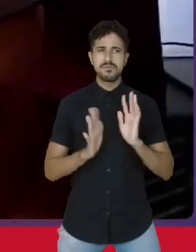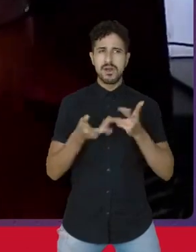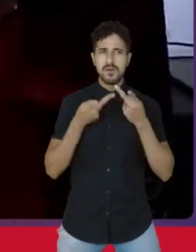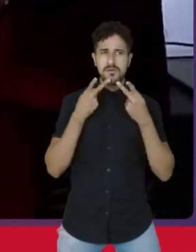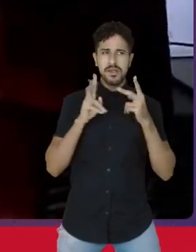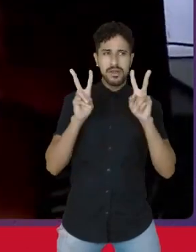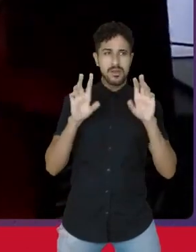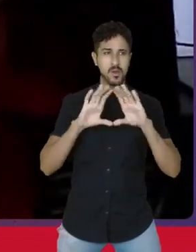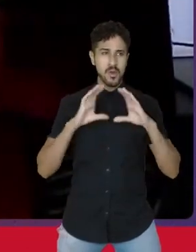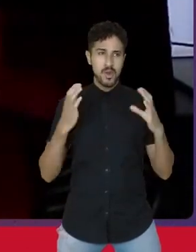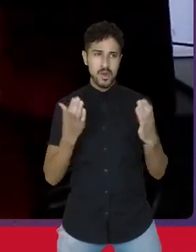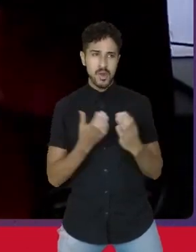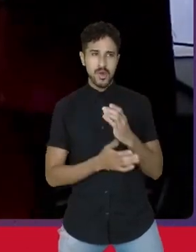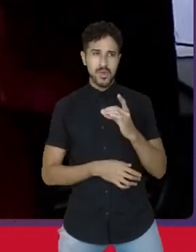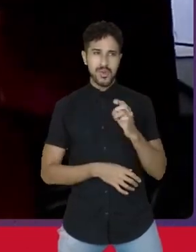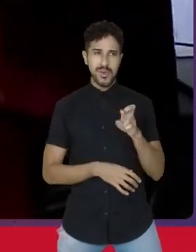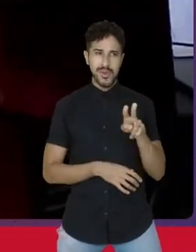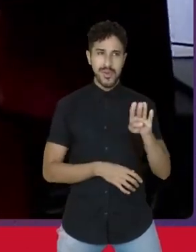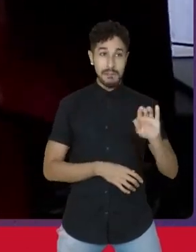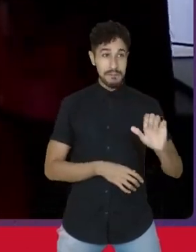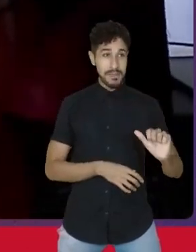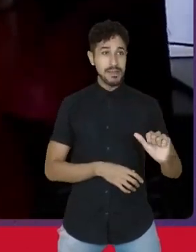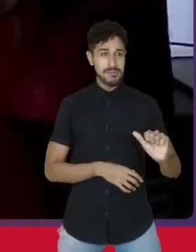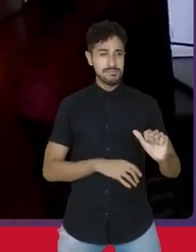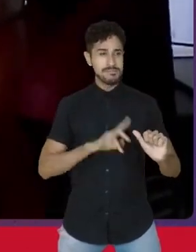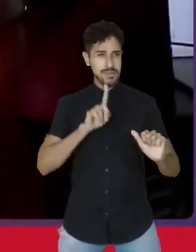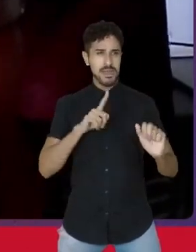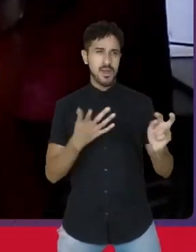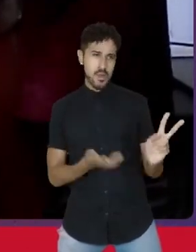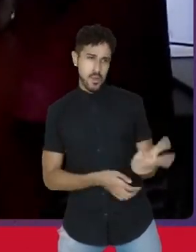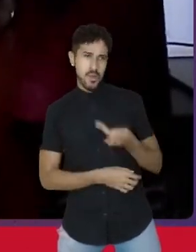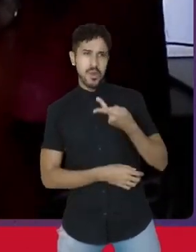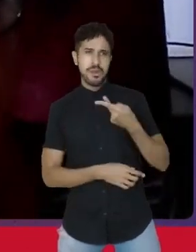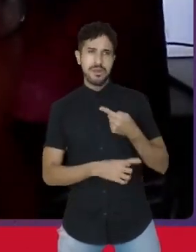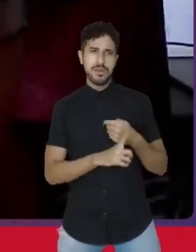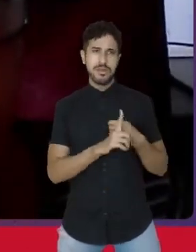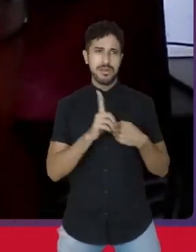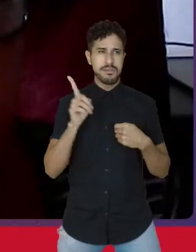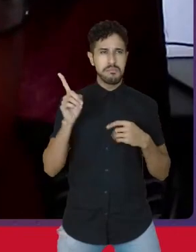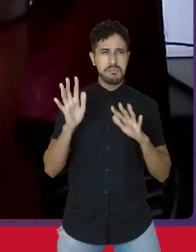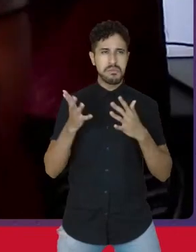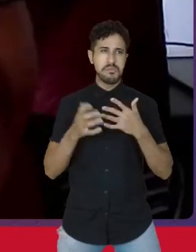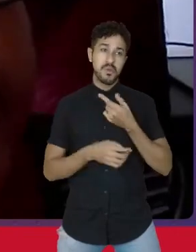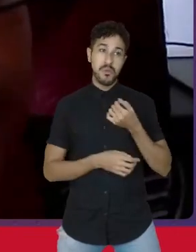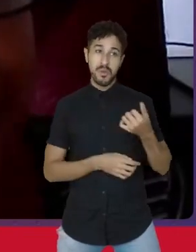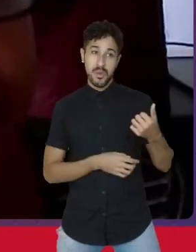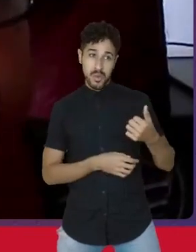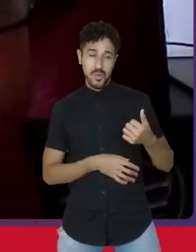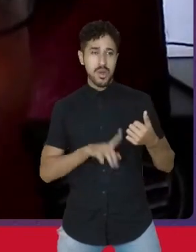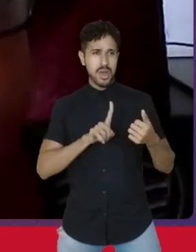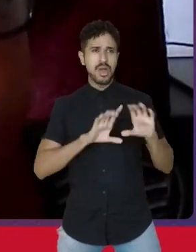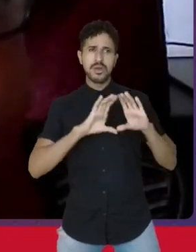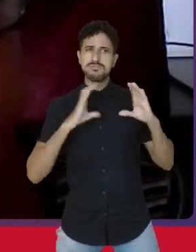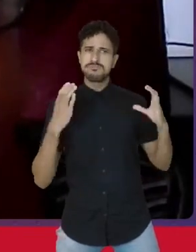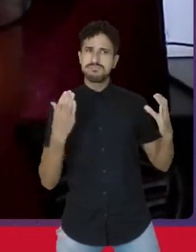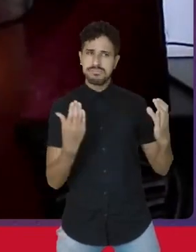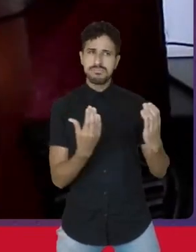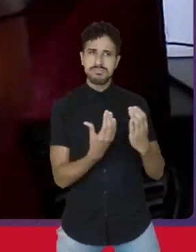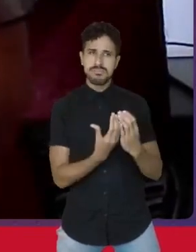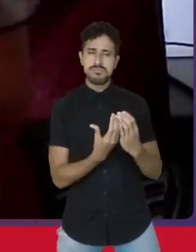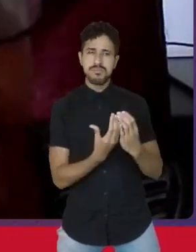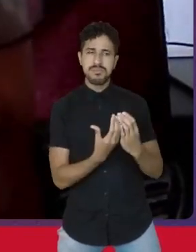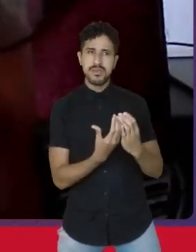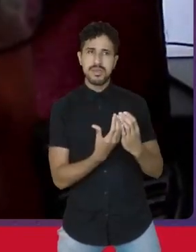conferência de Durban que aconteceu lá nos idos de 2001. Esta conferência